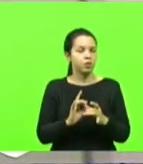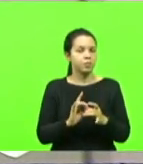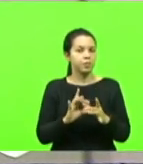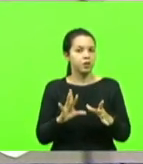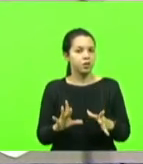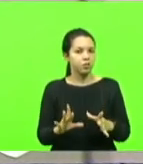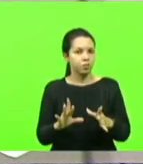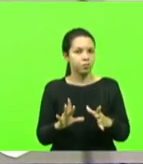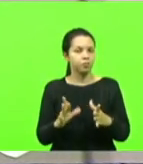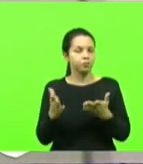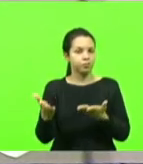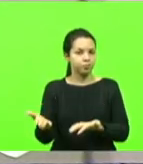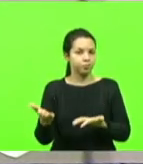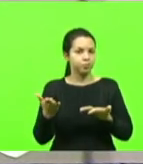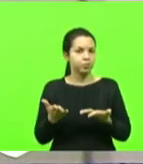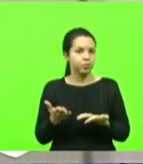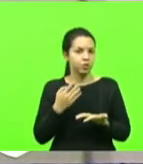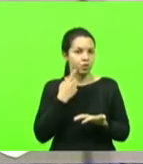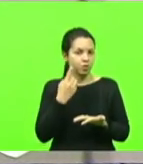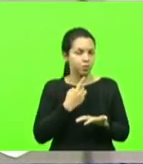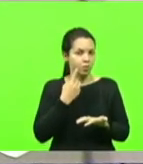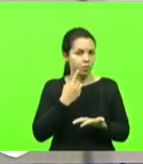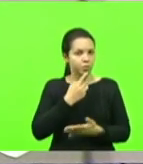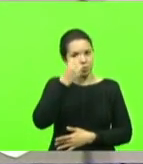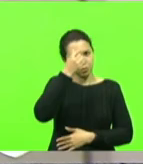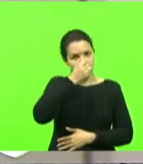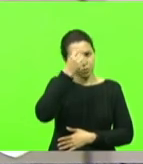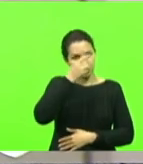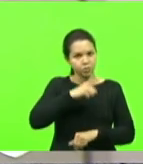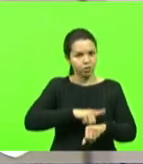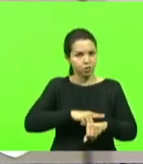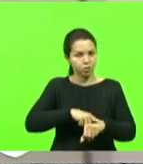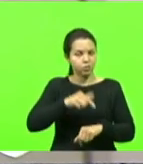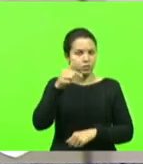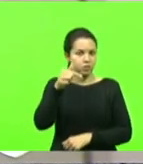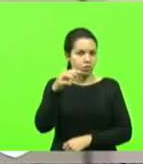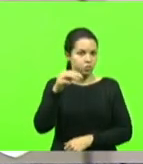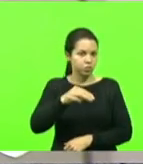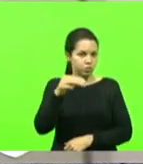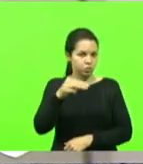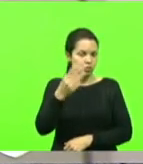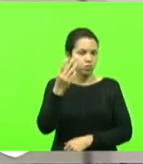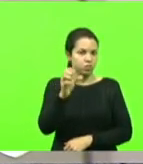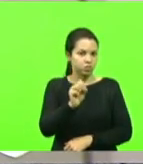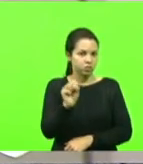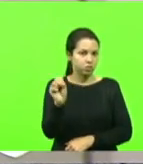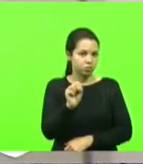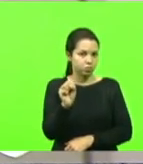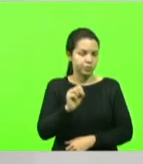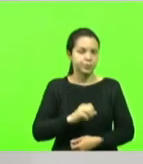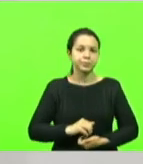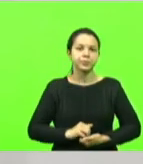usará a palavra será o deputado Maurício Kudilak, por 7 minutos e 30 segundos, deputado.